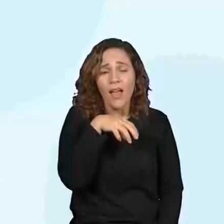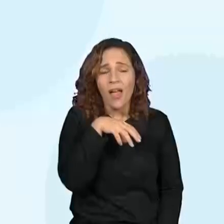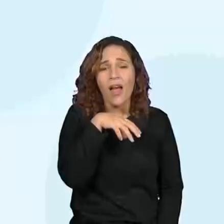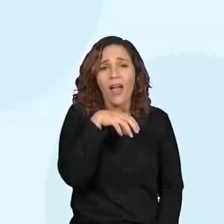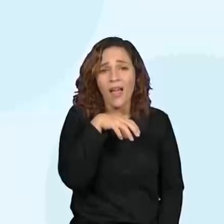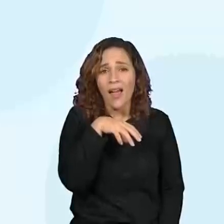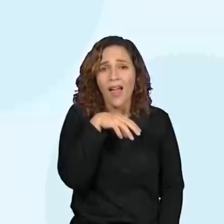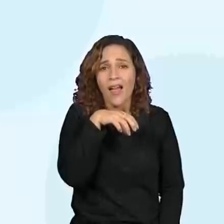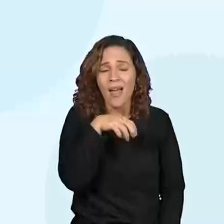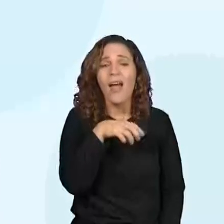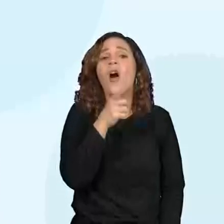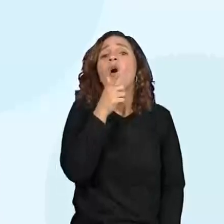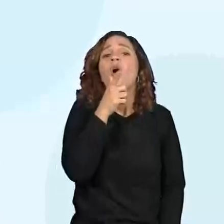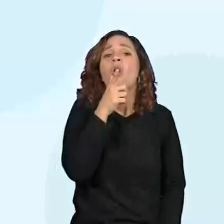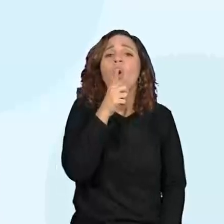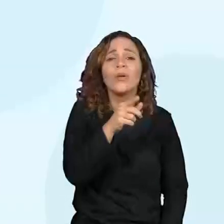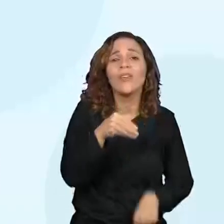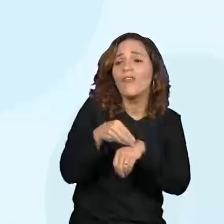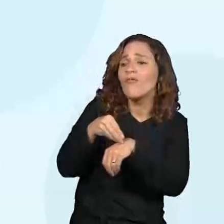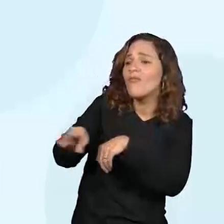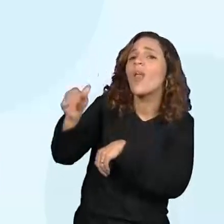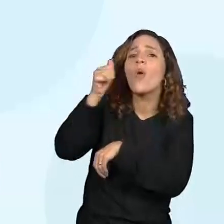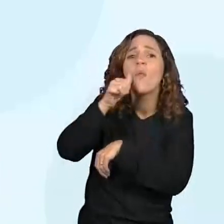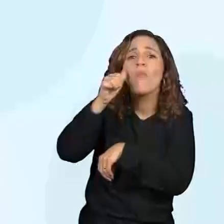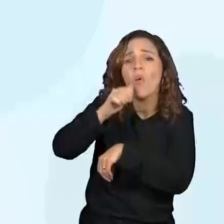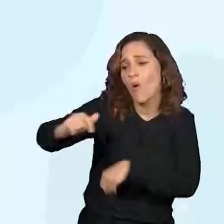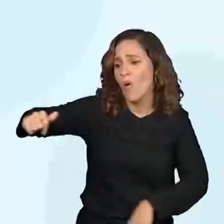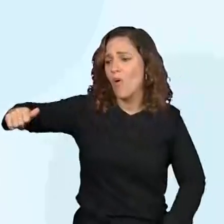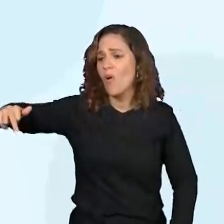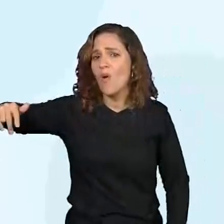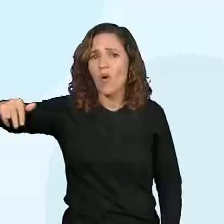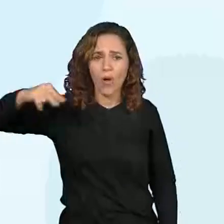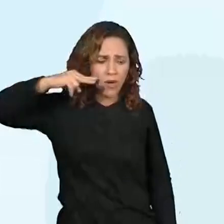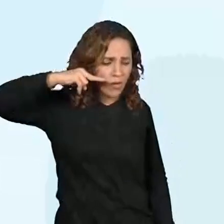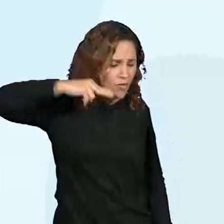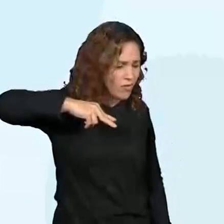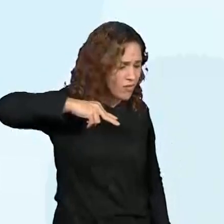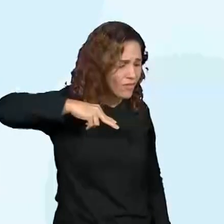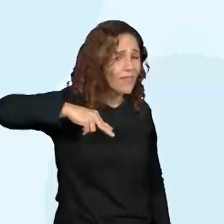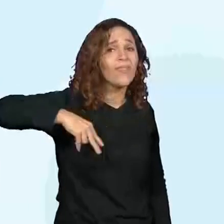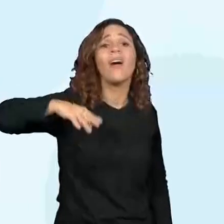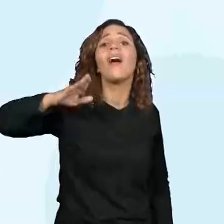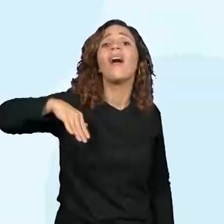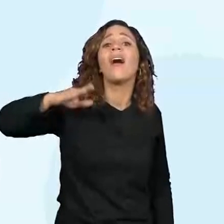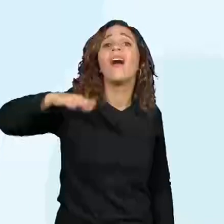conseguiu falar a uma moça que passava por ali que ele tinha um